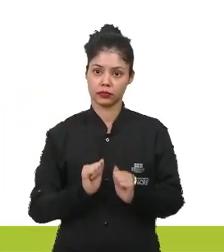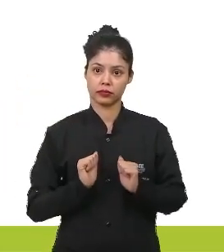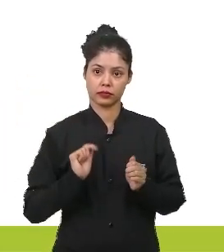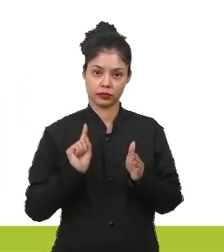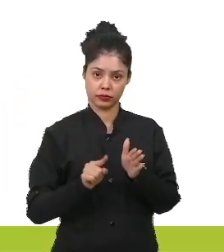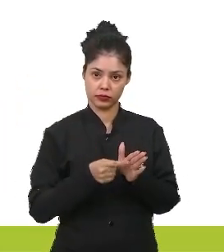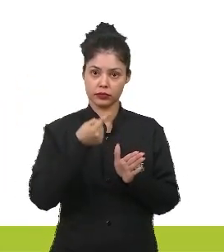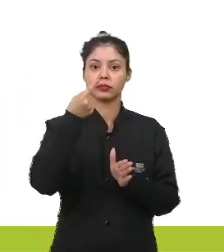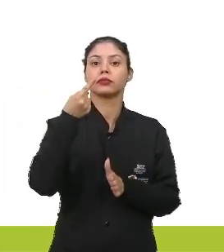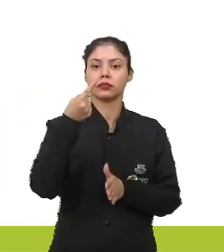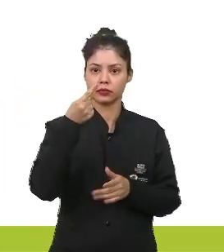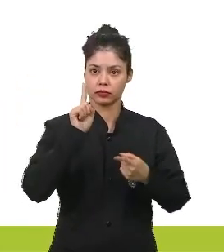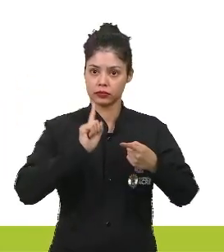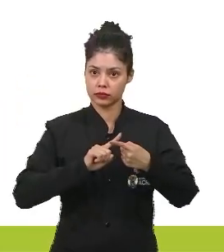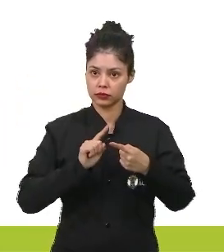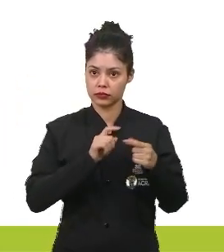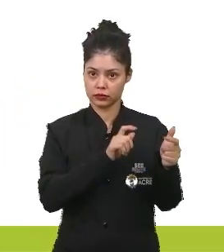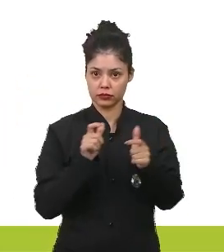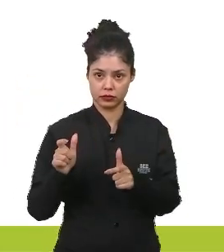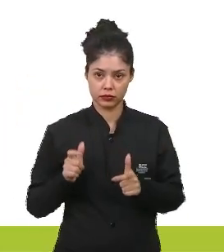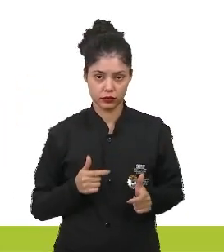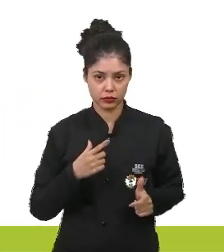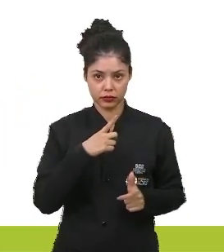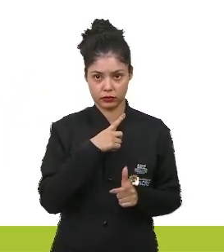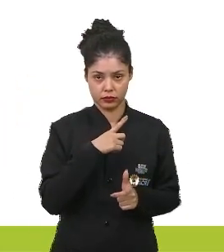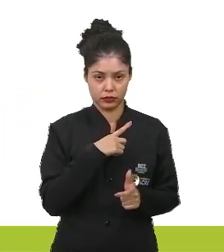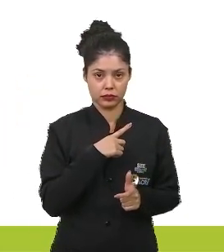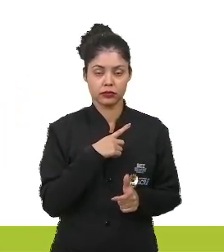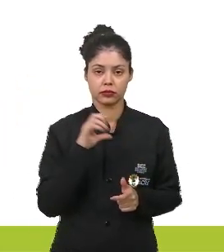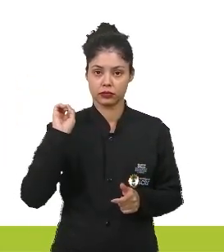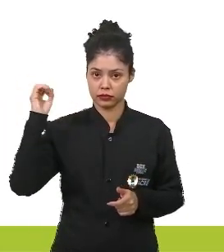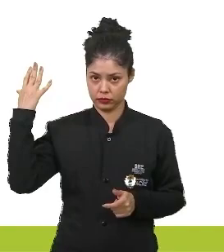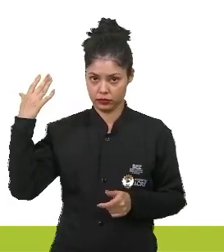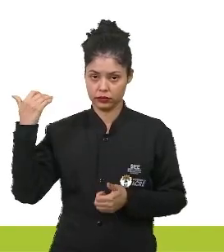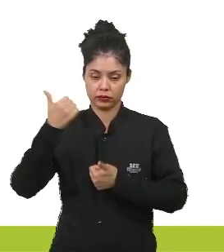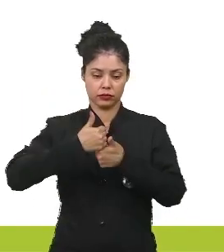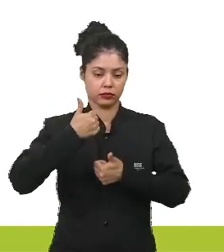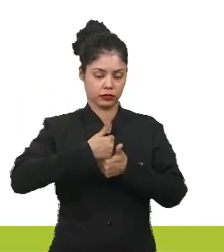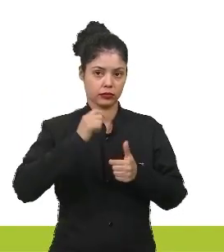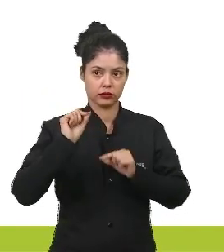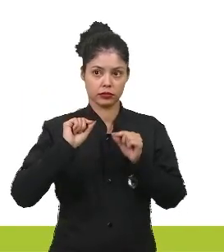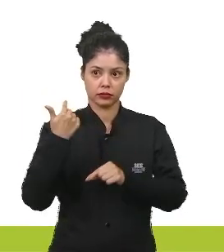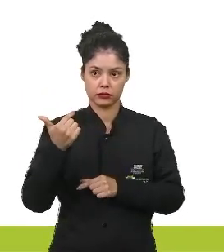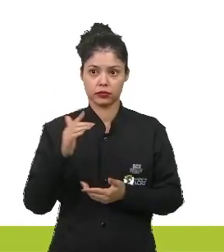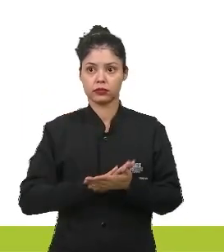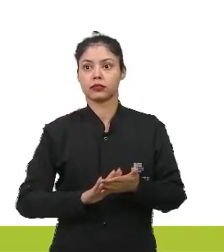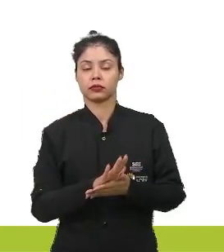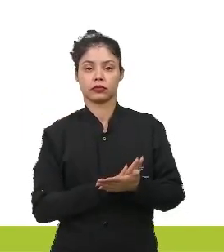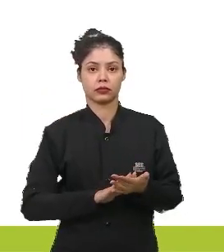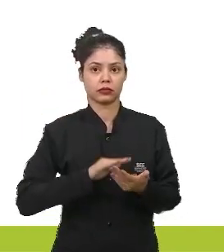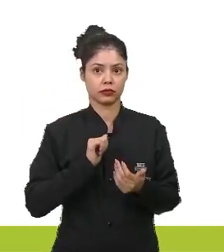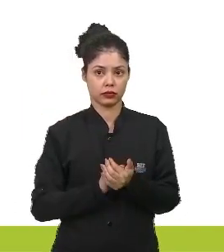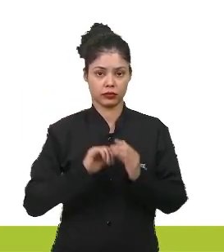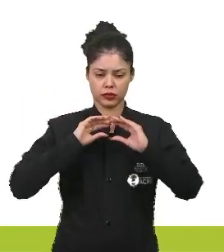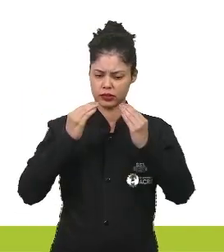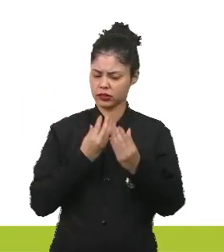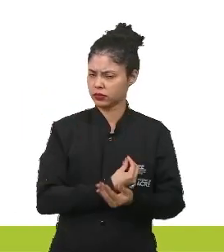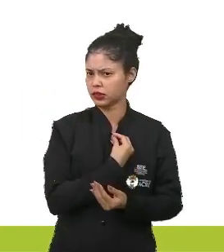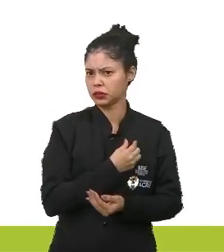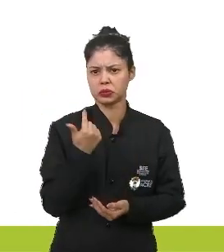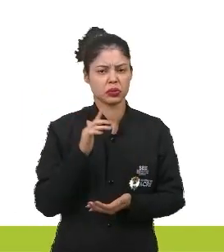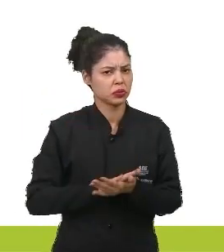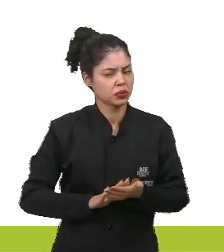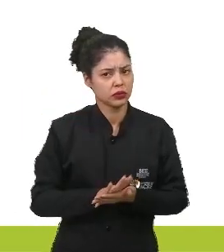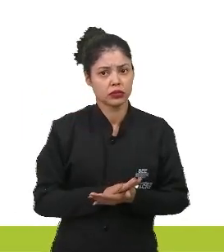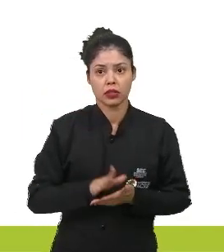primária, quando no ambiente onde acontece essa sucessão não existia nenhum ser vivo. Ou então